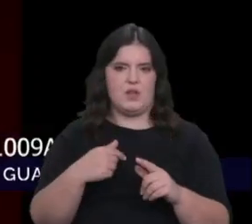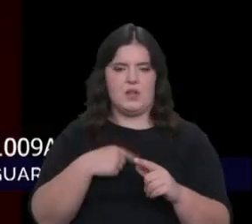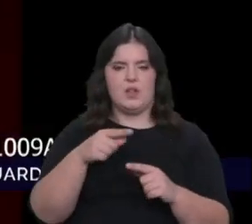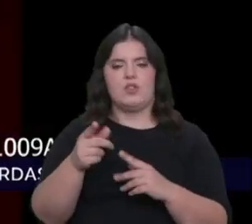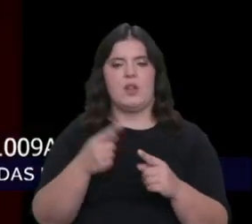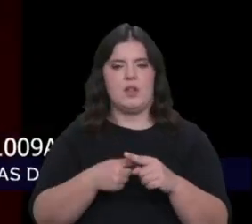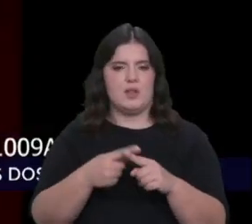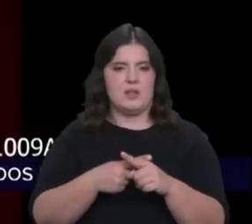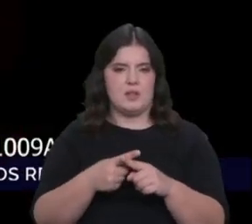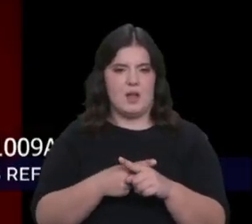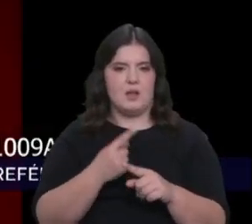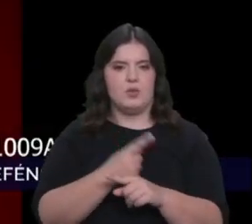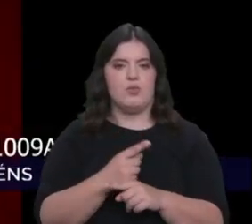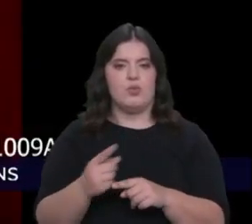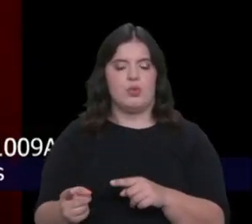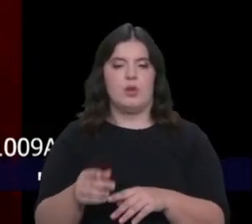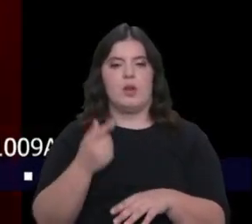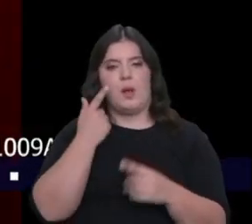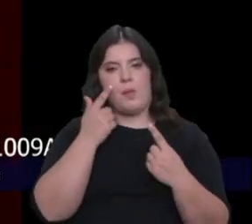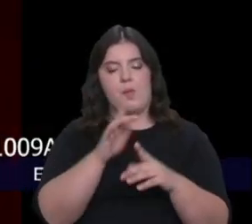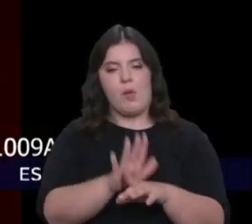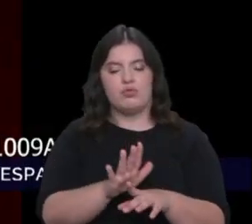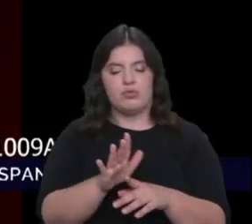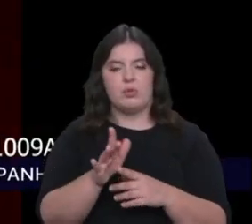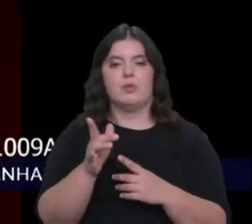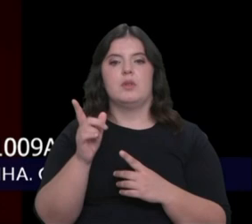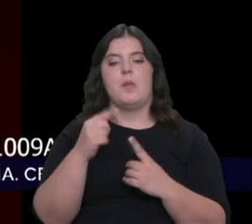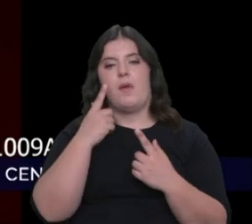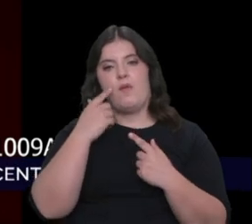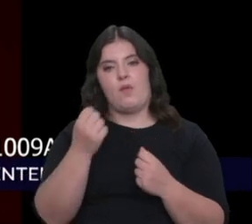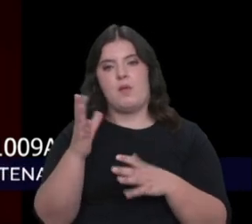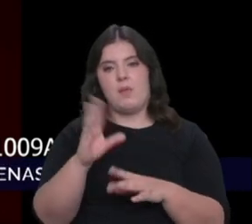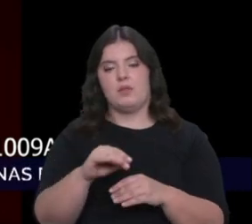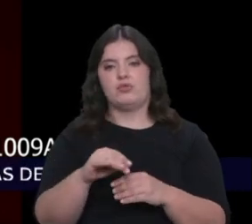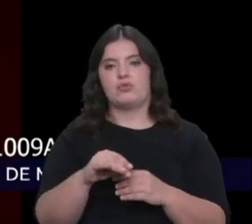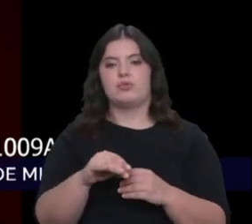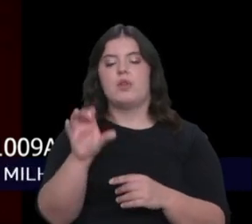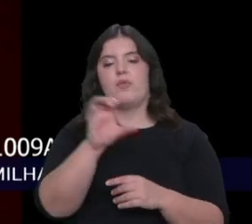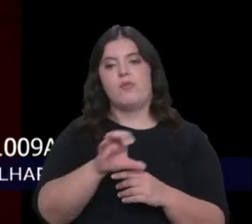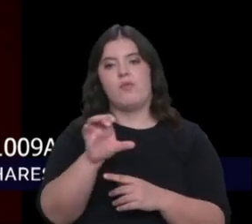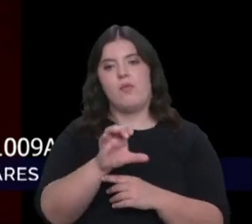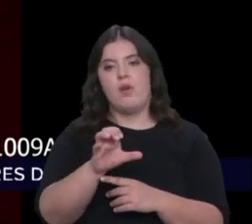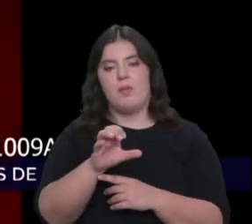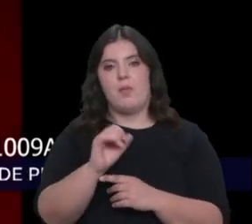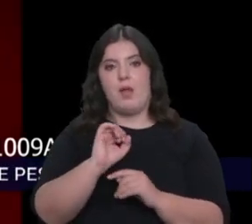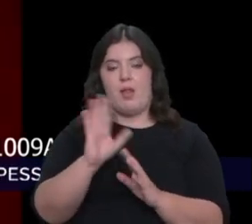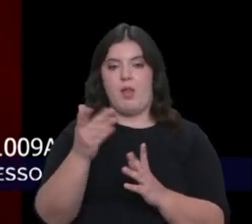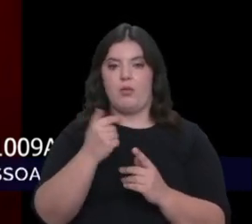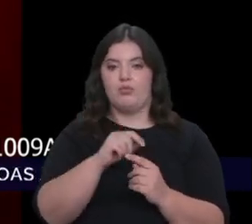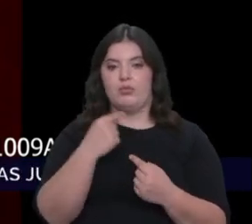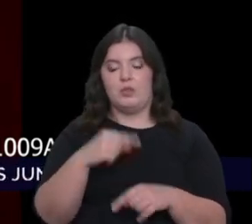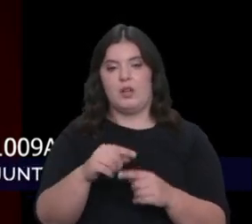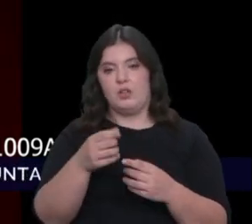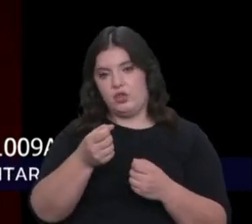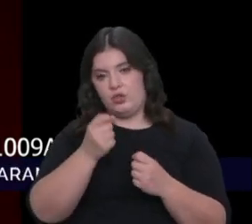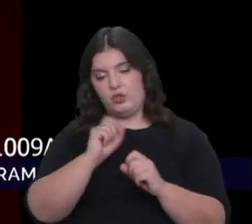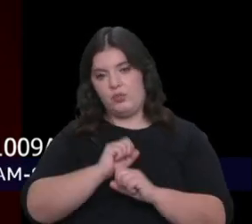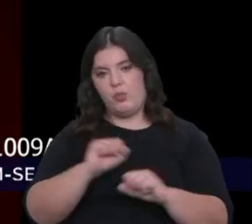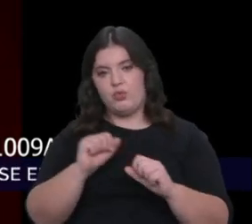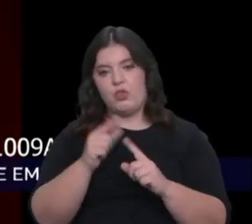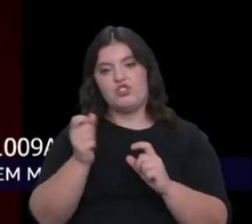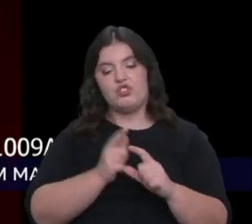interessante porque mostra, reforça, aliás, ainda muito mais, o efeito inacreditável que tem as explosões de estrelas,